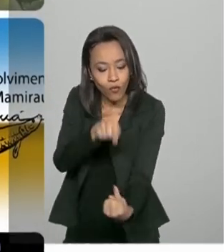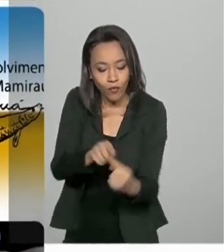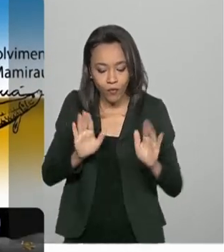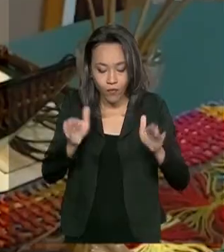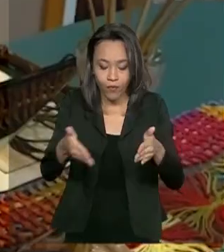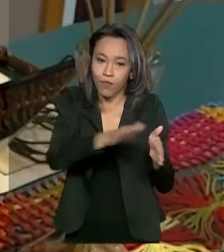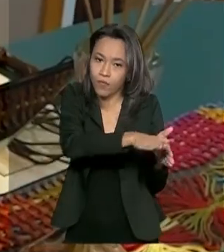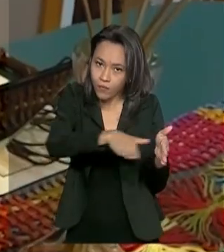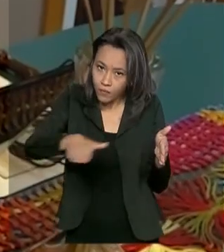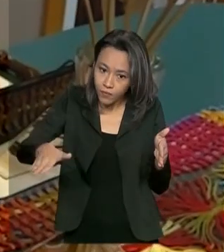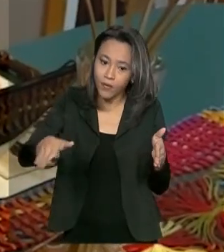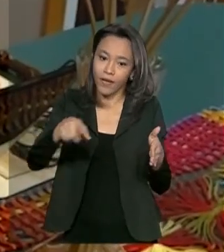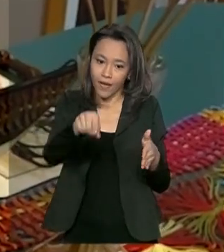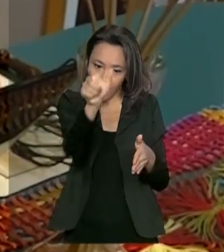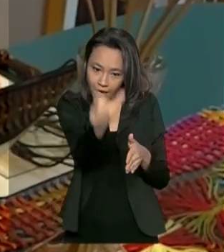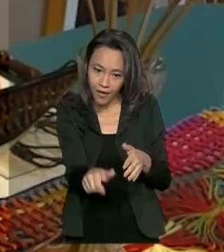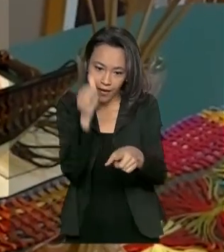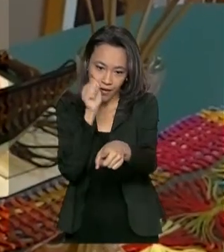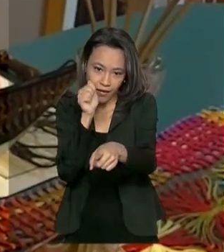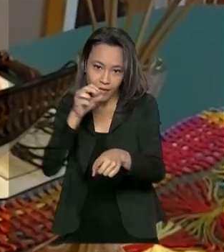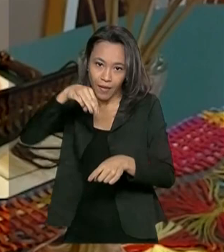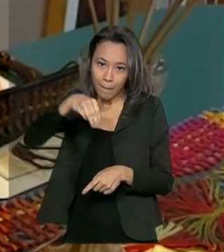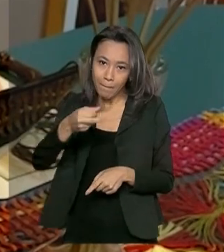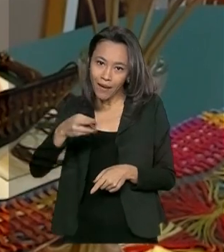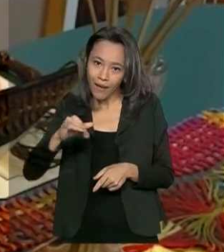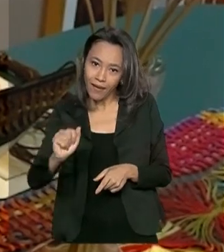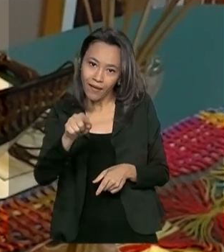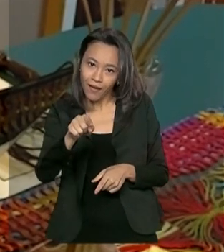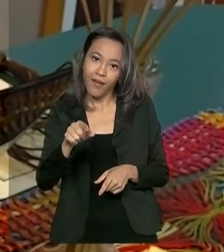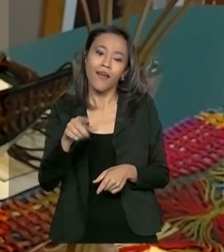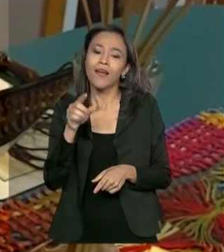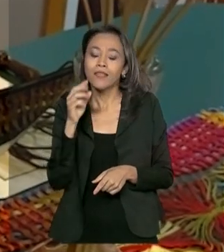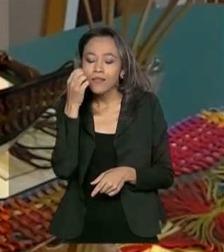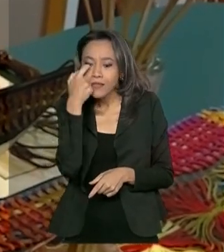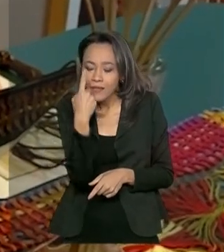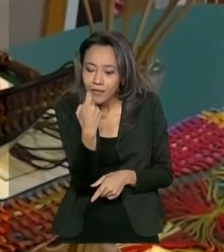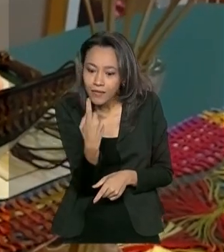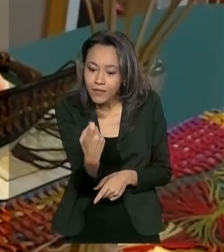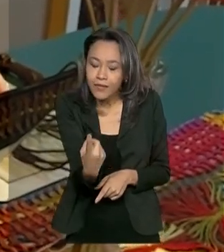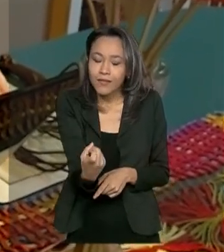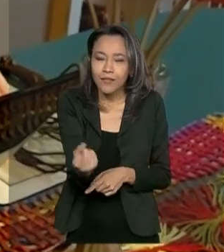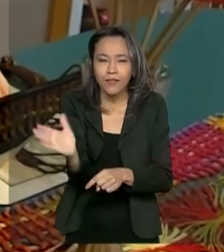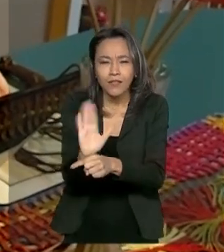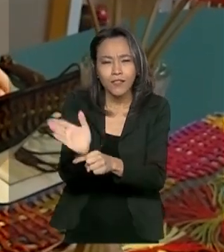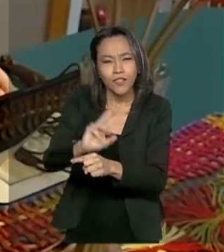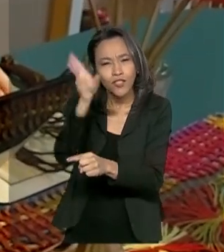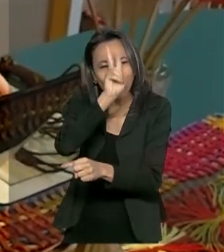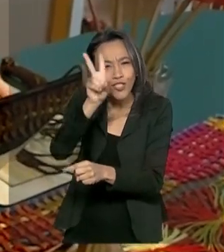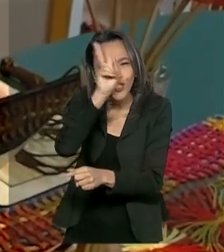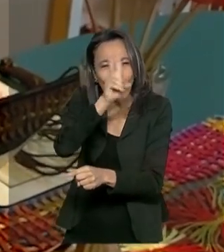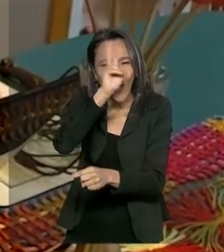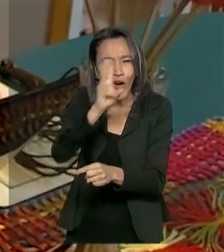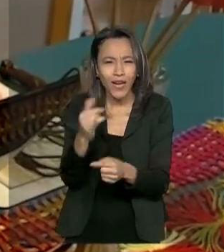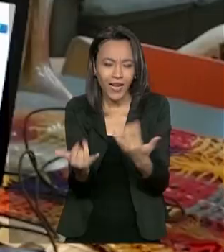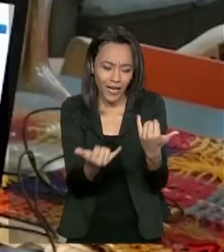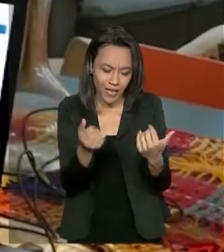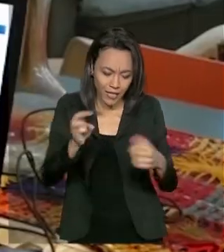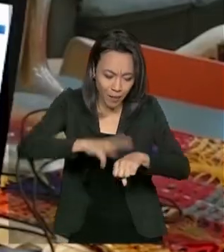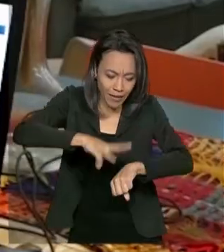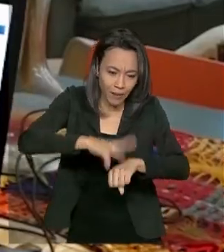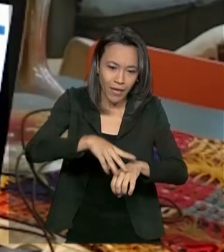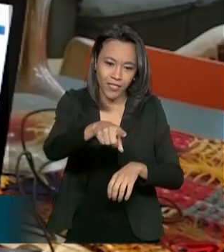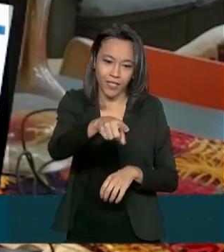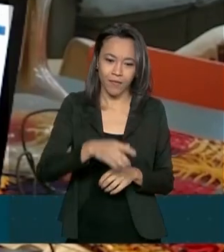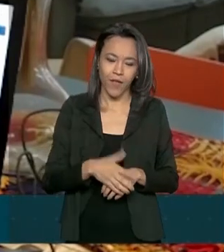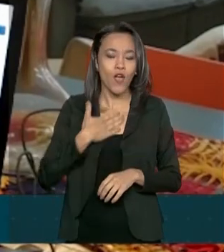-juvenil. Maria Flor se interessou pelo vídeo de história e pelo jogo de matemática. Eu gostaria